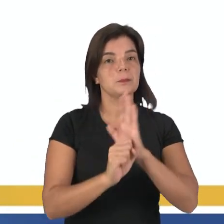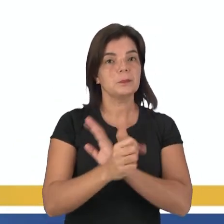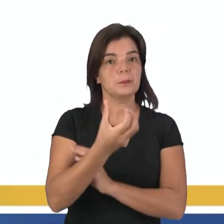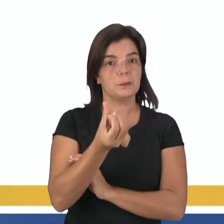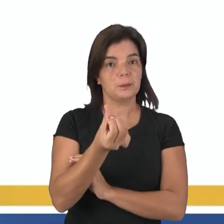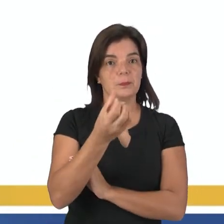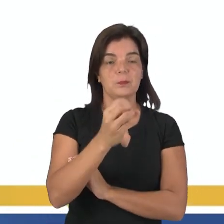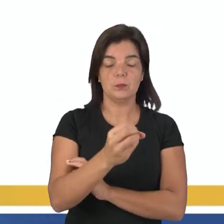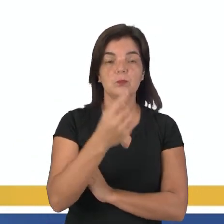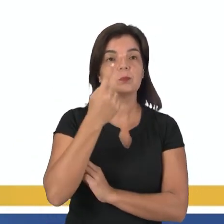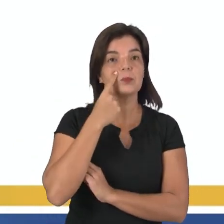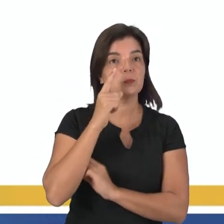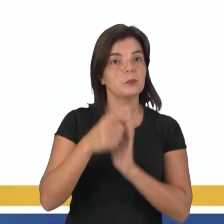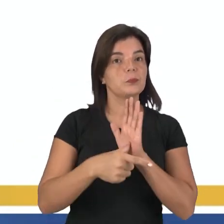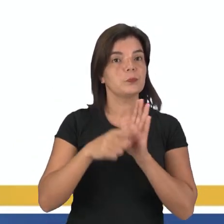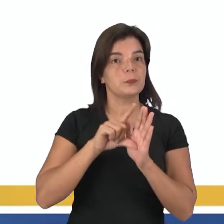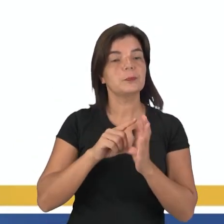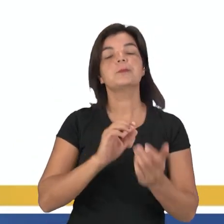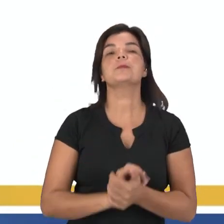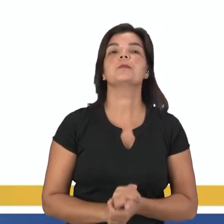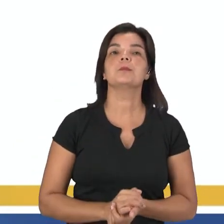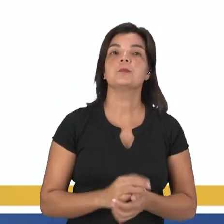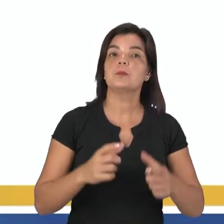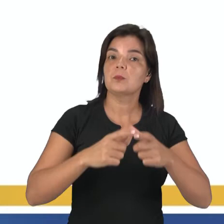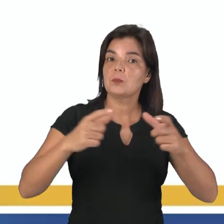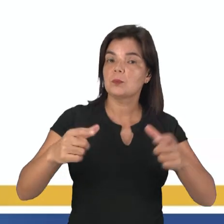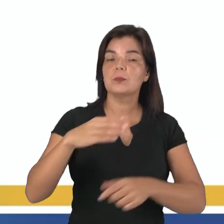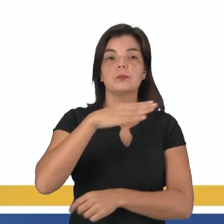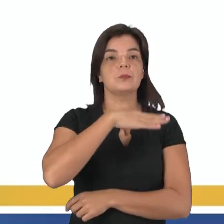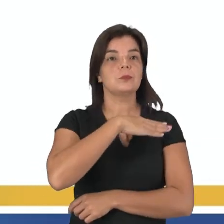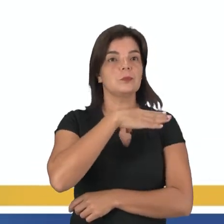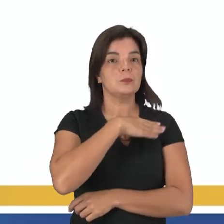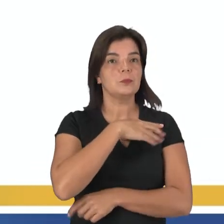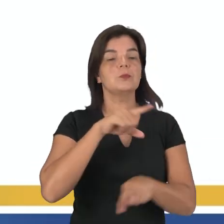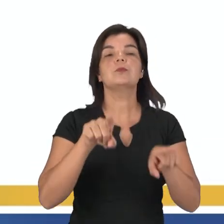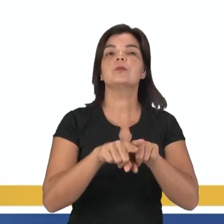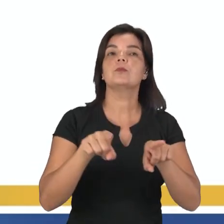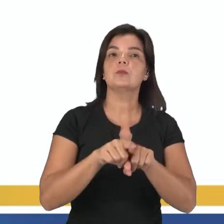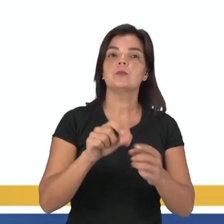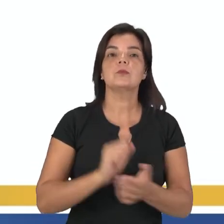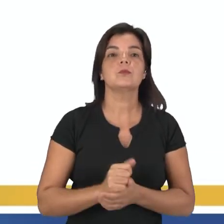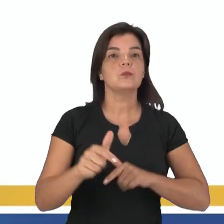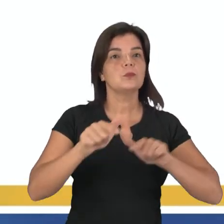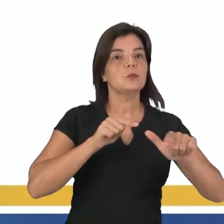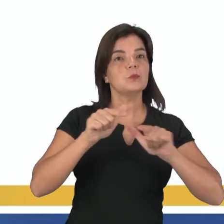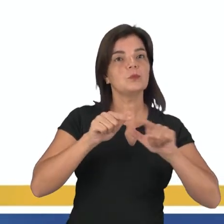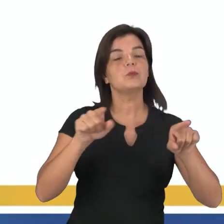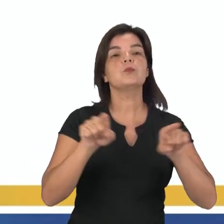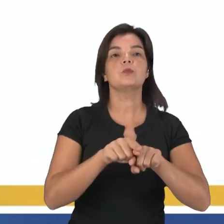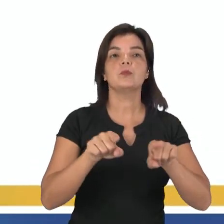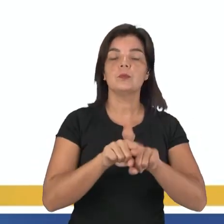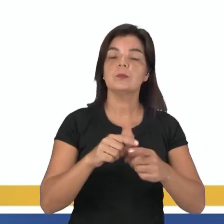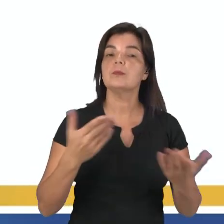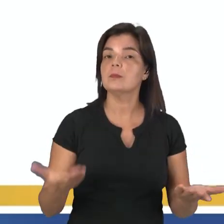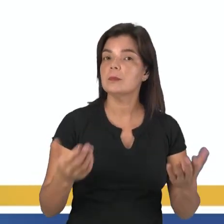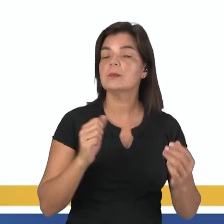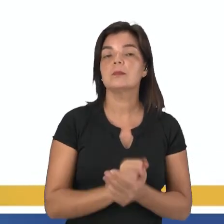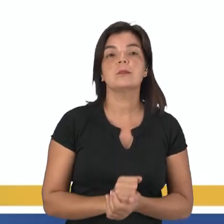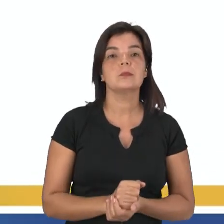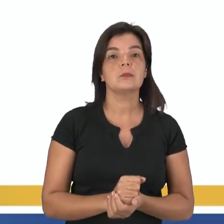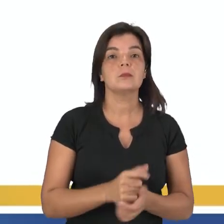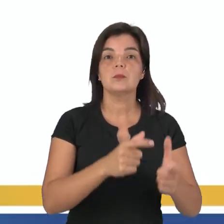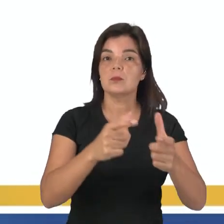60 que nós vimos anteriormente. O inchaço das cidades, a saturação dos serviços e do mercado de trabalho